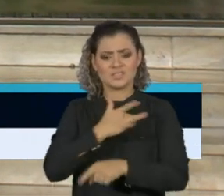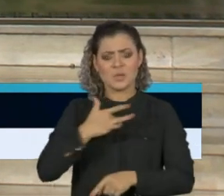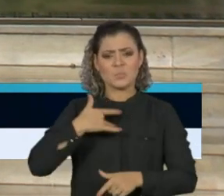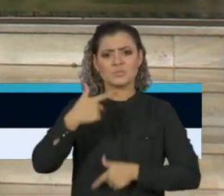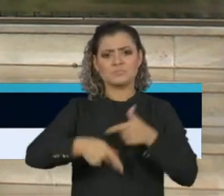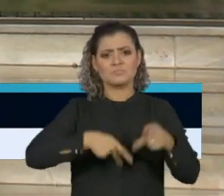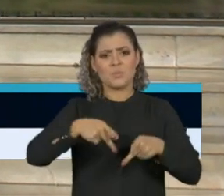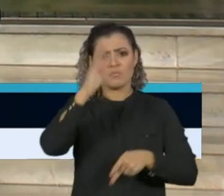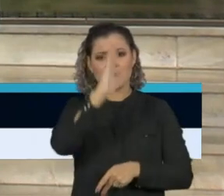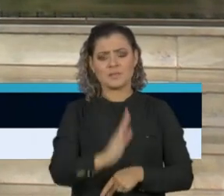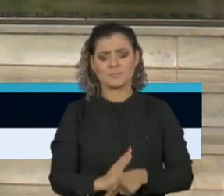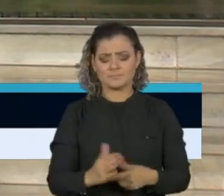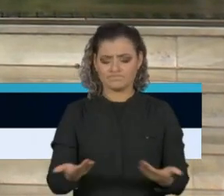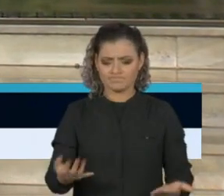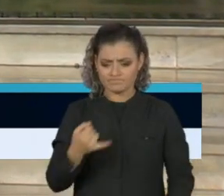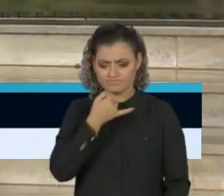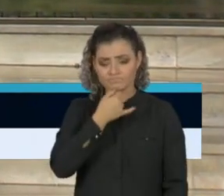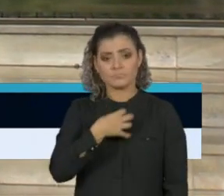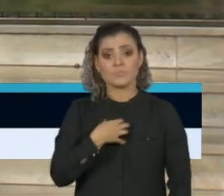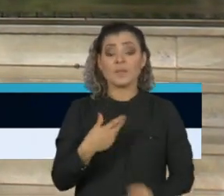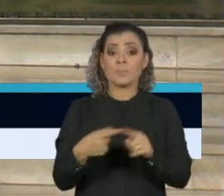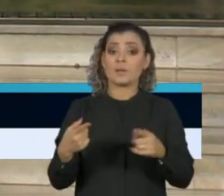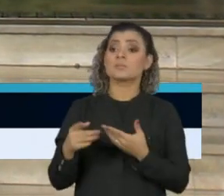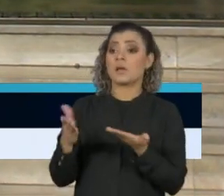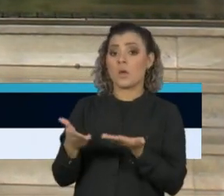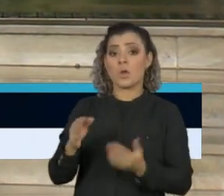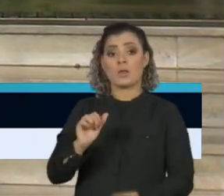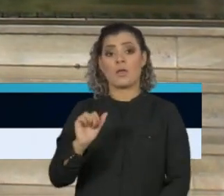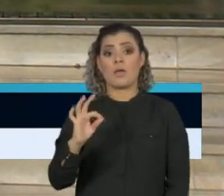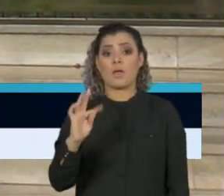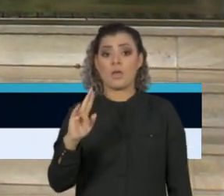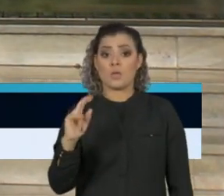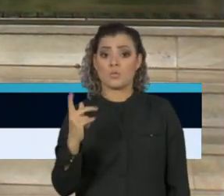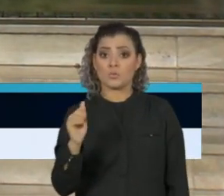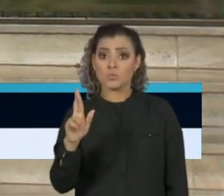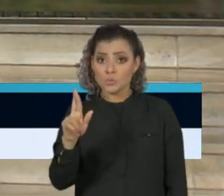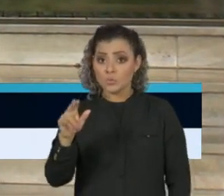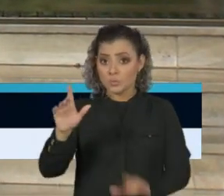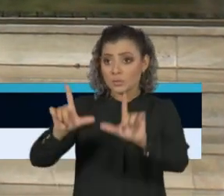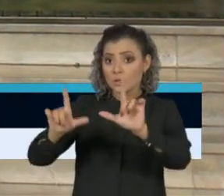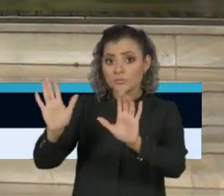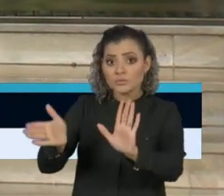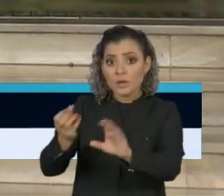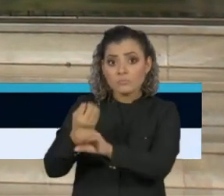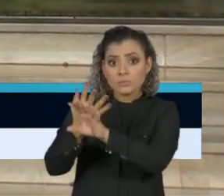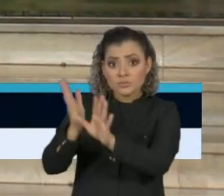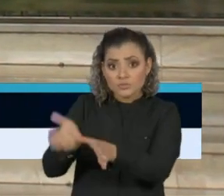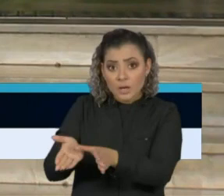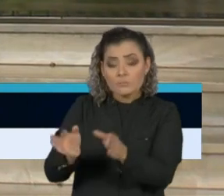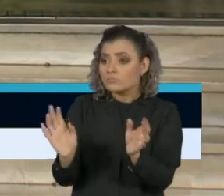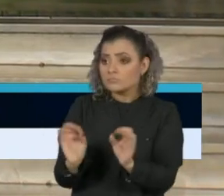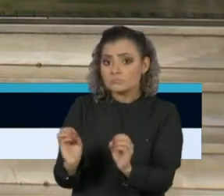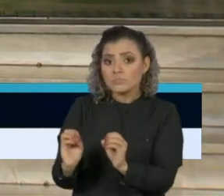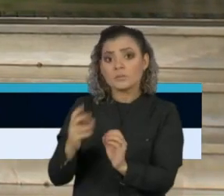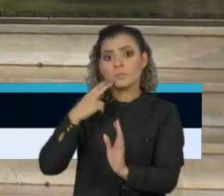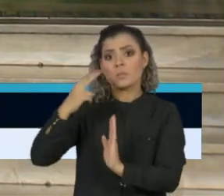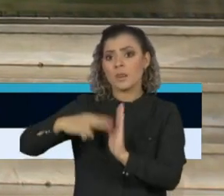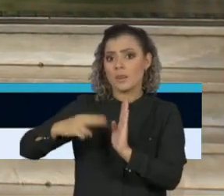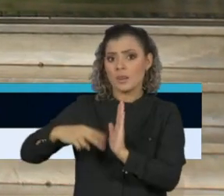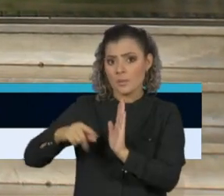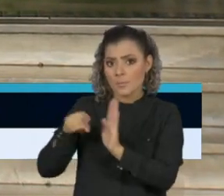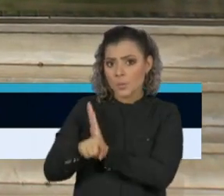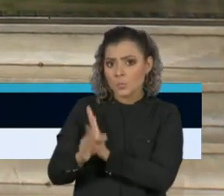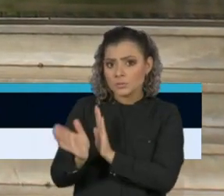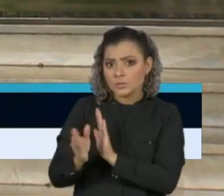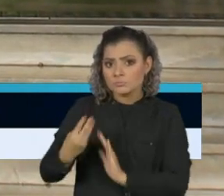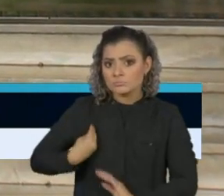Arthur Rodrigues, do jornal Folha de São Paulo. Eu não sei se o Arthur está aqui em tela, se não vou pedir alguém da nossa equipe que possa ler a